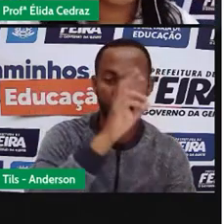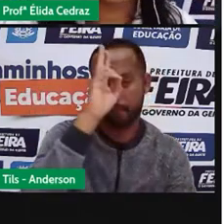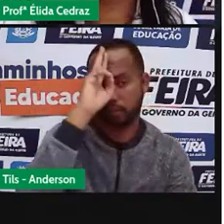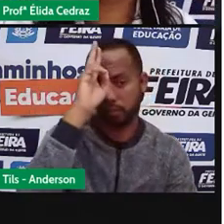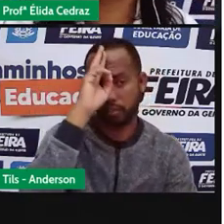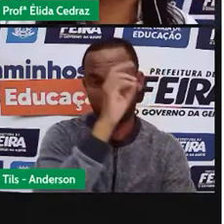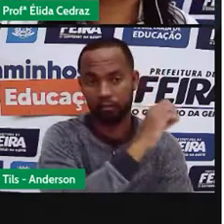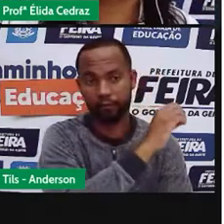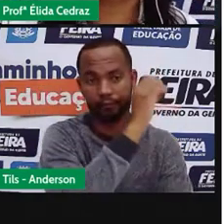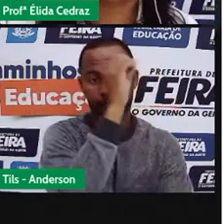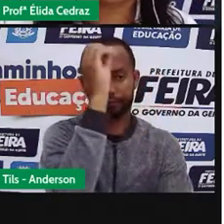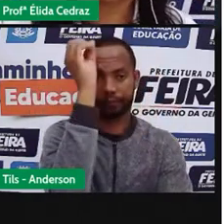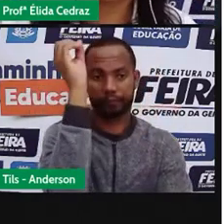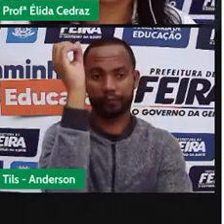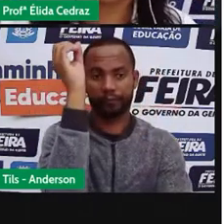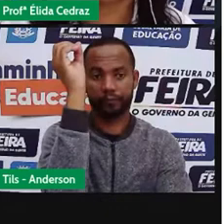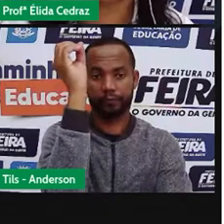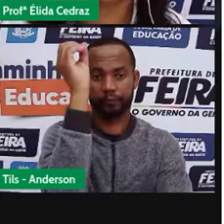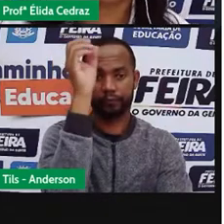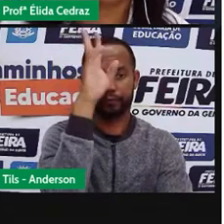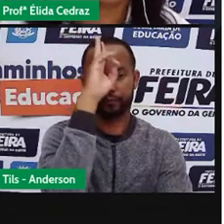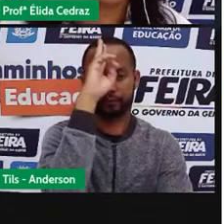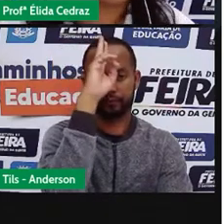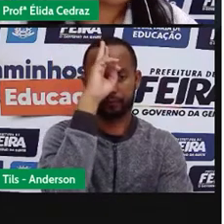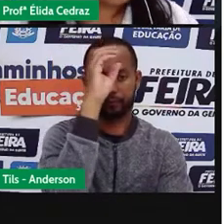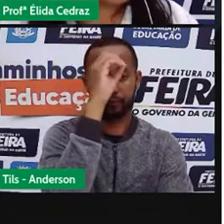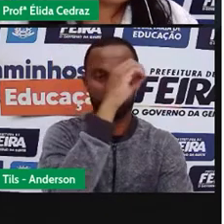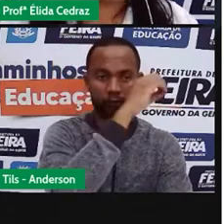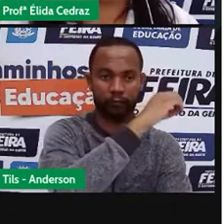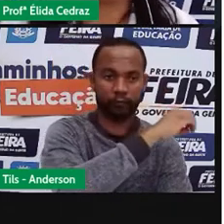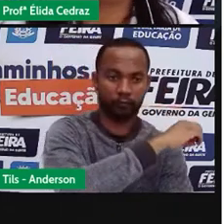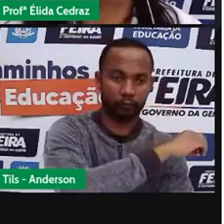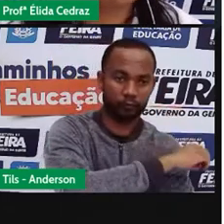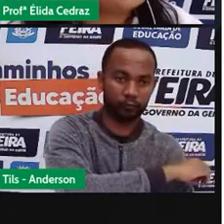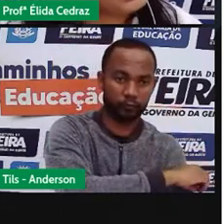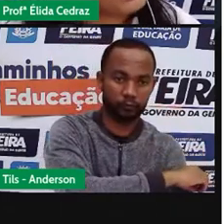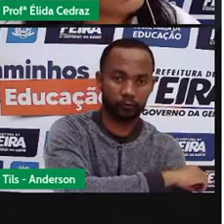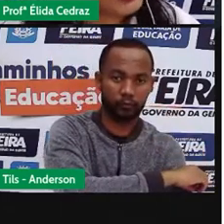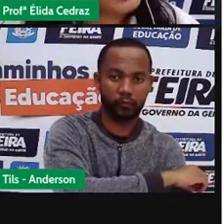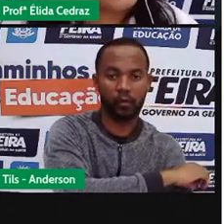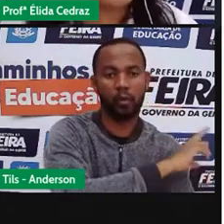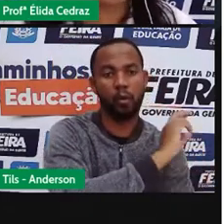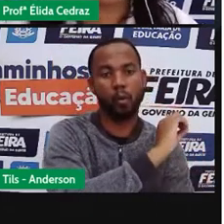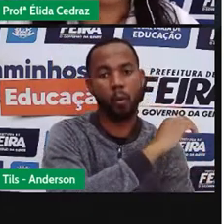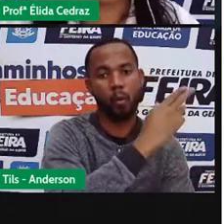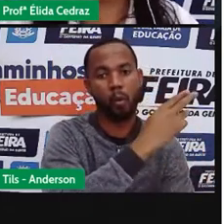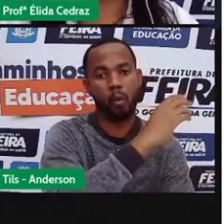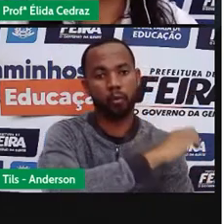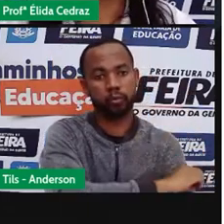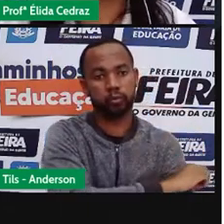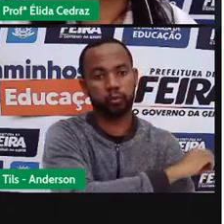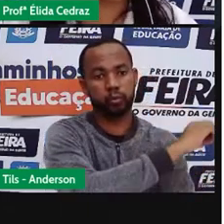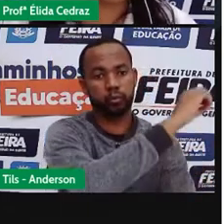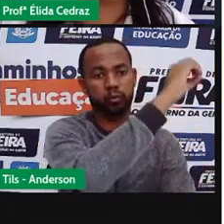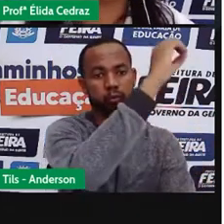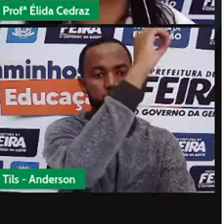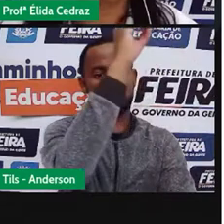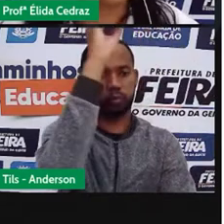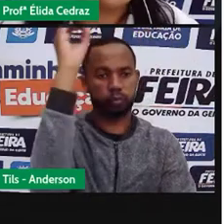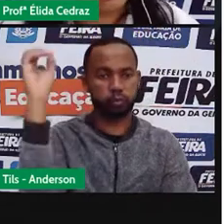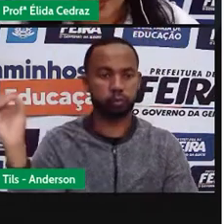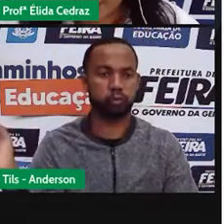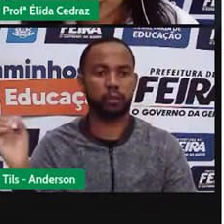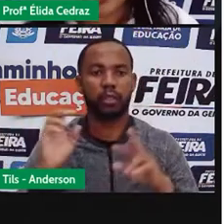pondo. Foram três formações de sombras diferentes, em posições